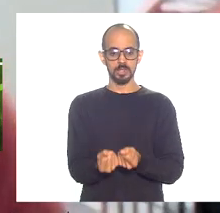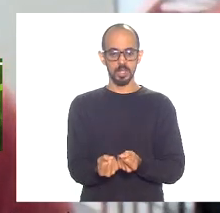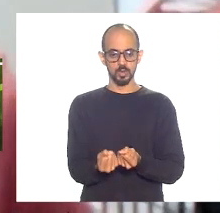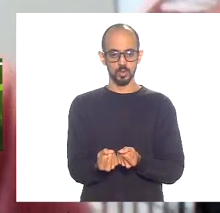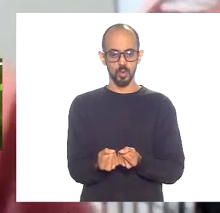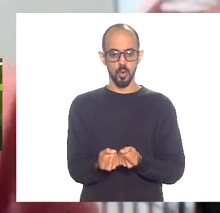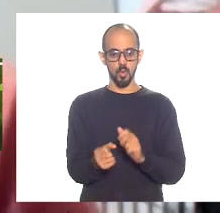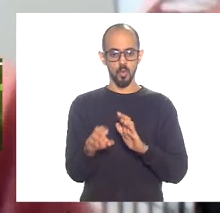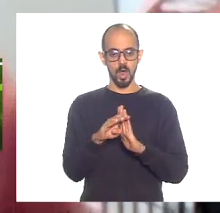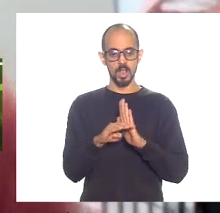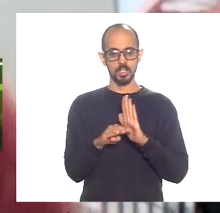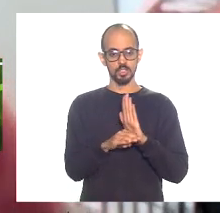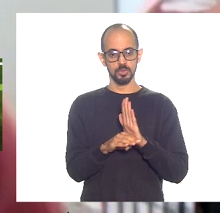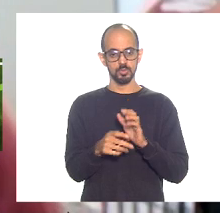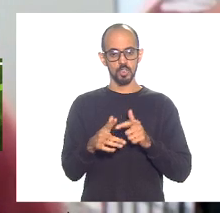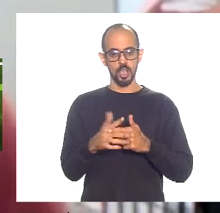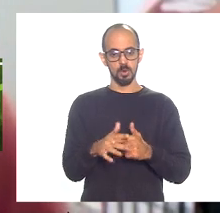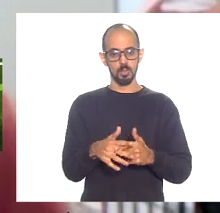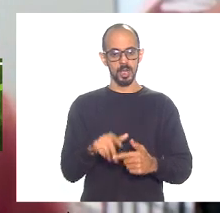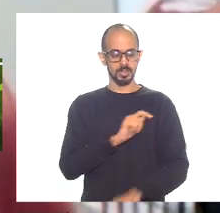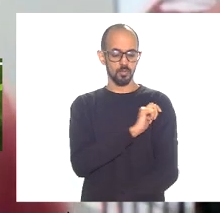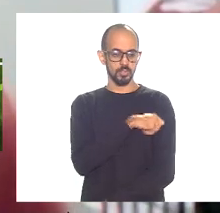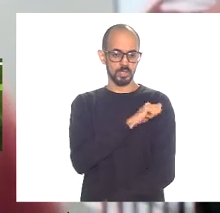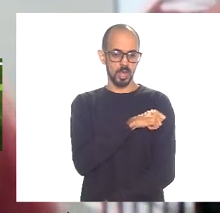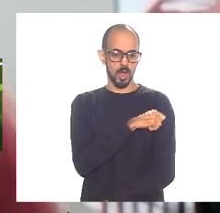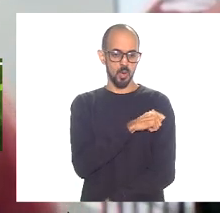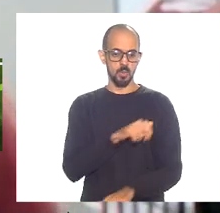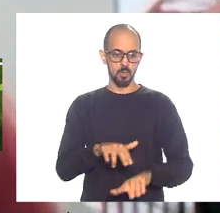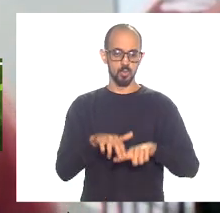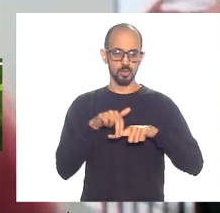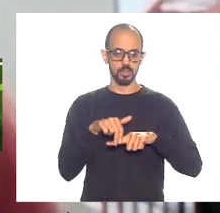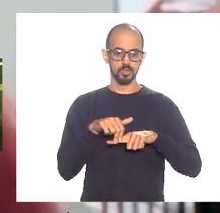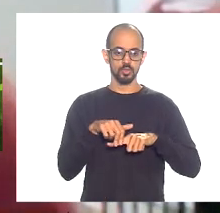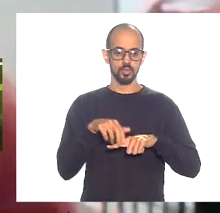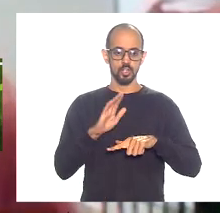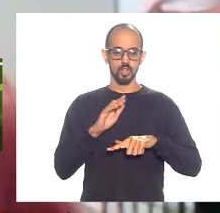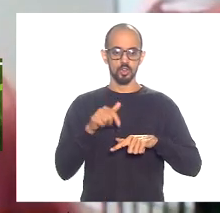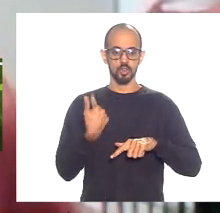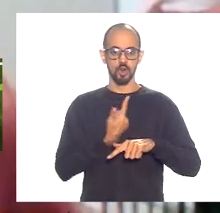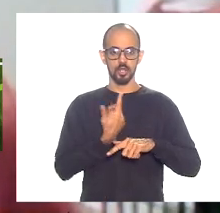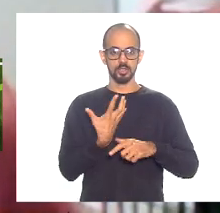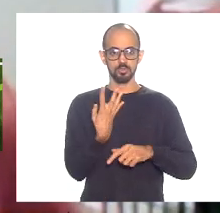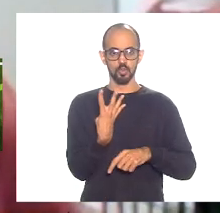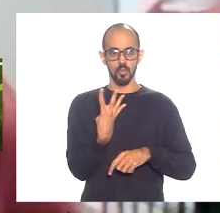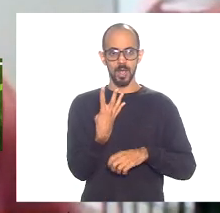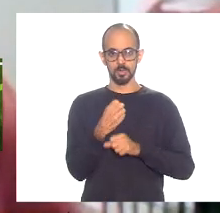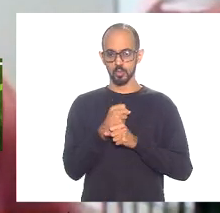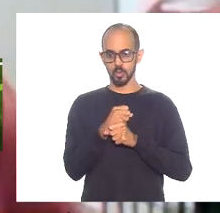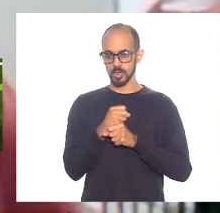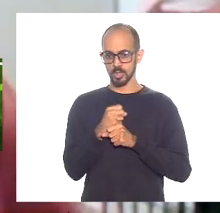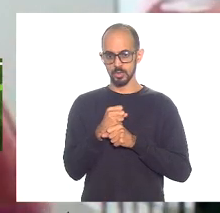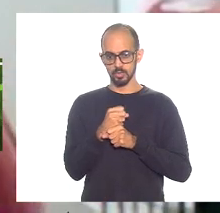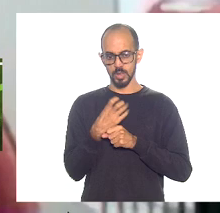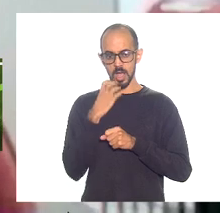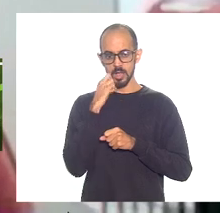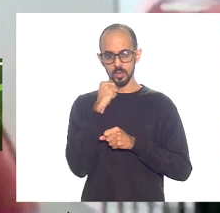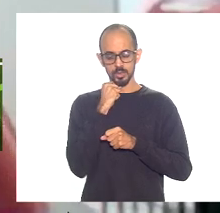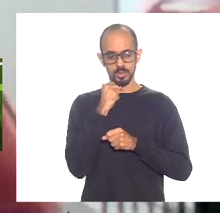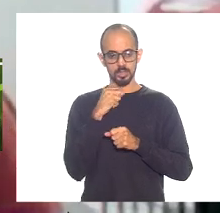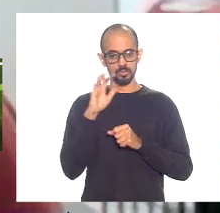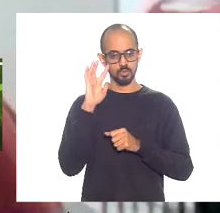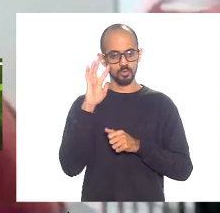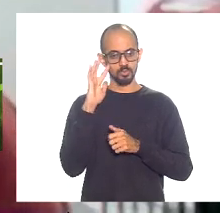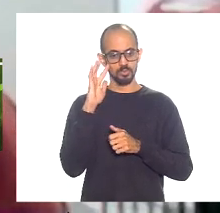somos o único estado que já está há quatro anos adotando medidas impostas pelo governo federal que são extremamente